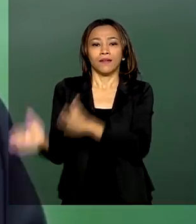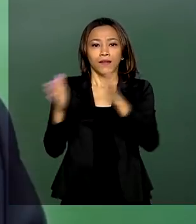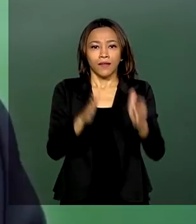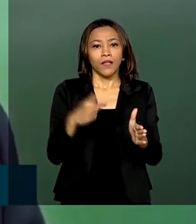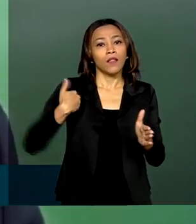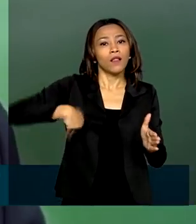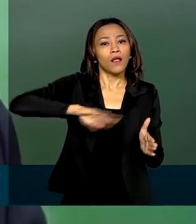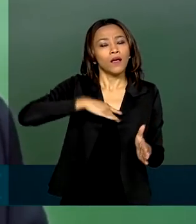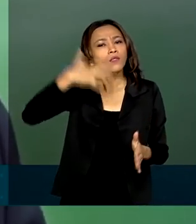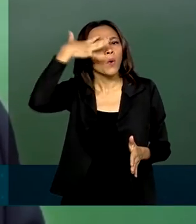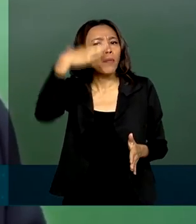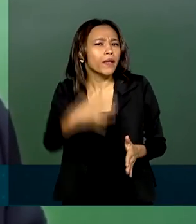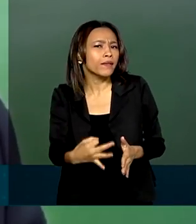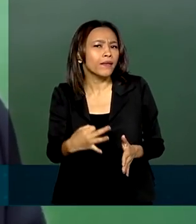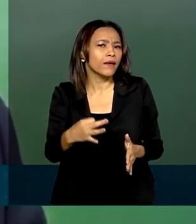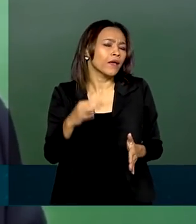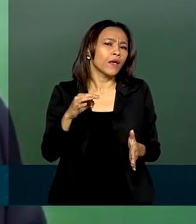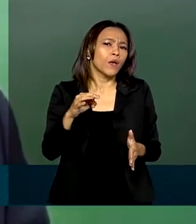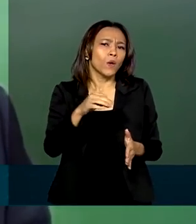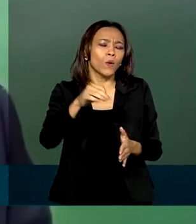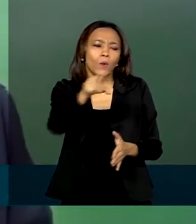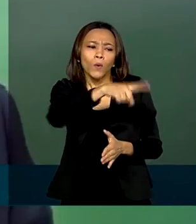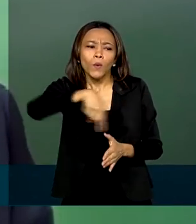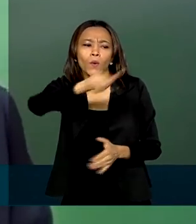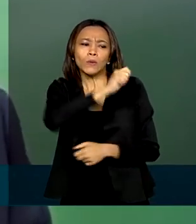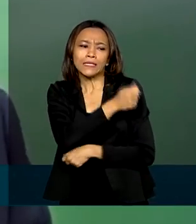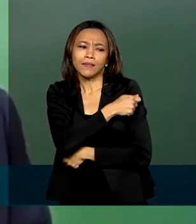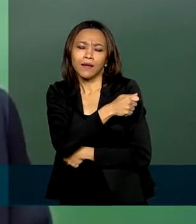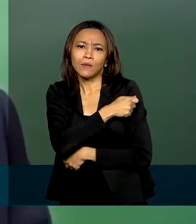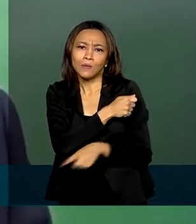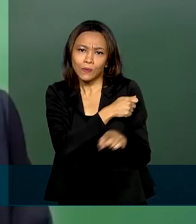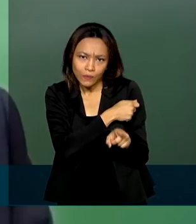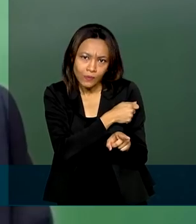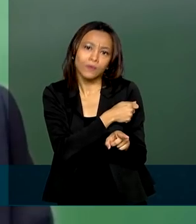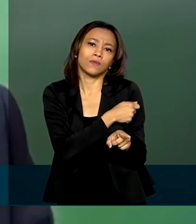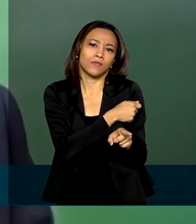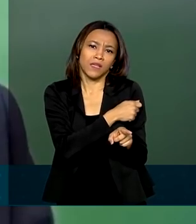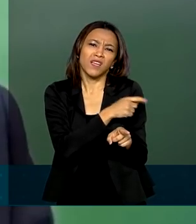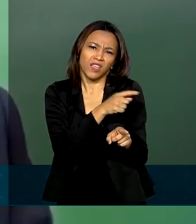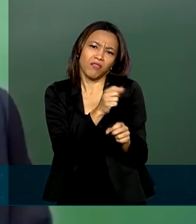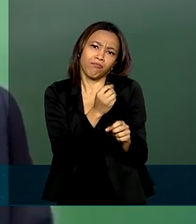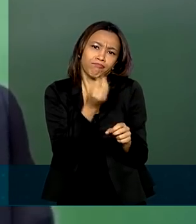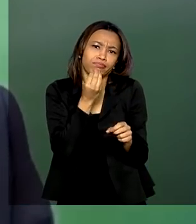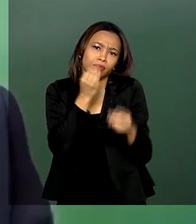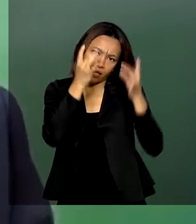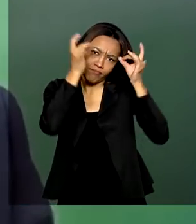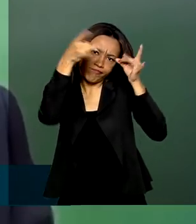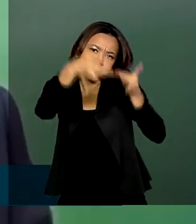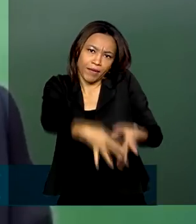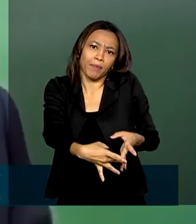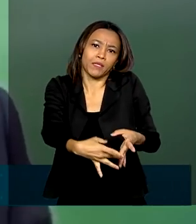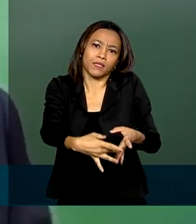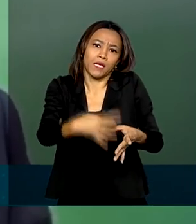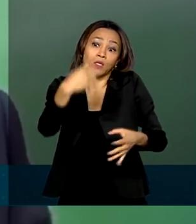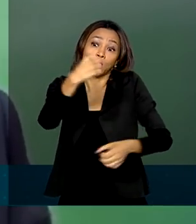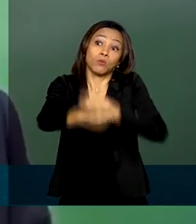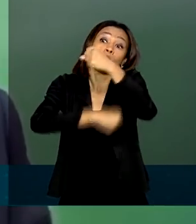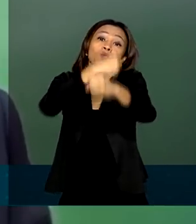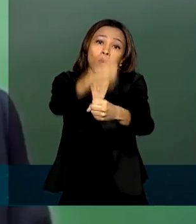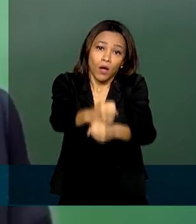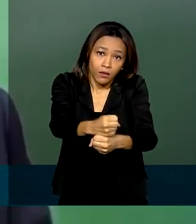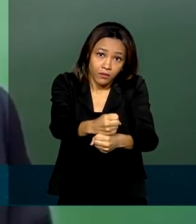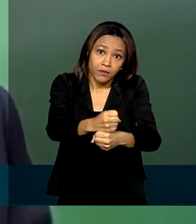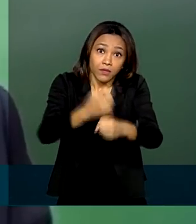quais os possíveis alunos que poderão desistir do curso nos anos seguintes e